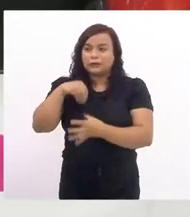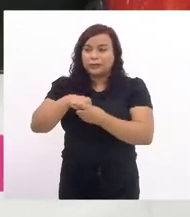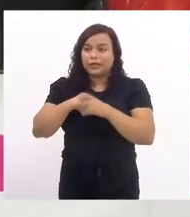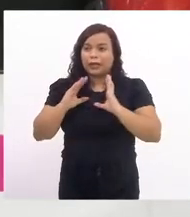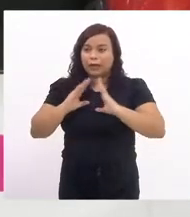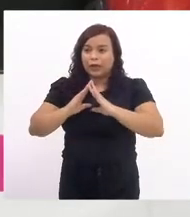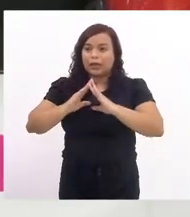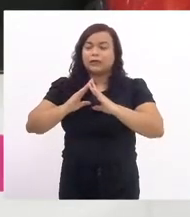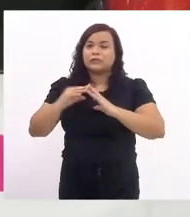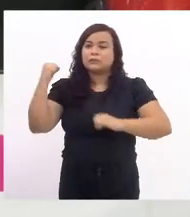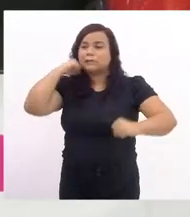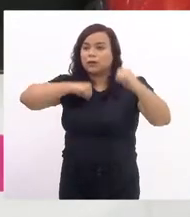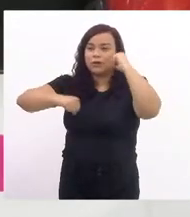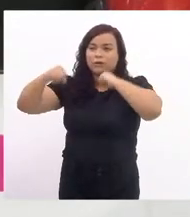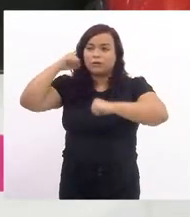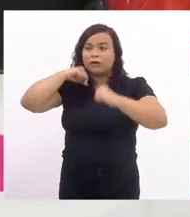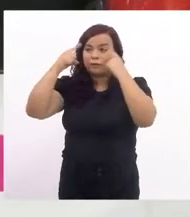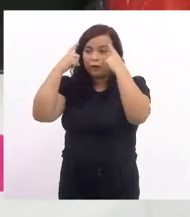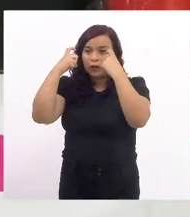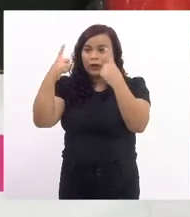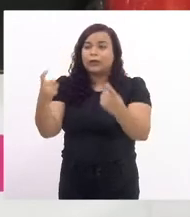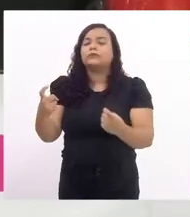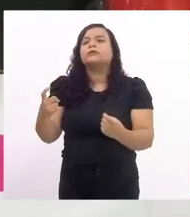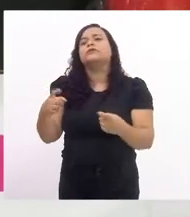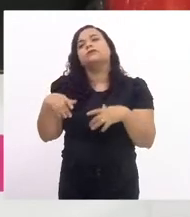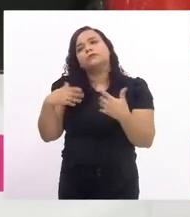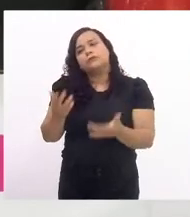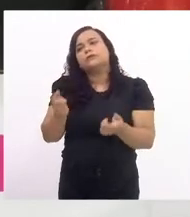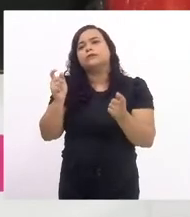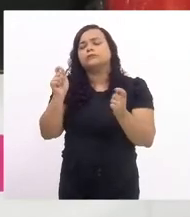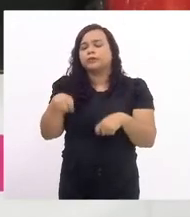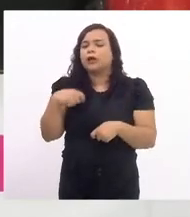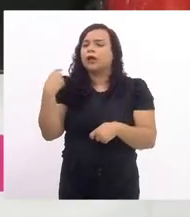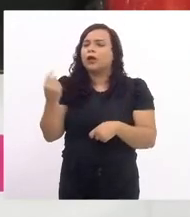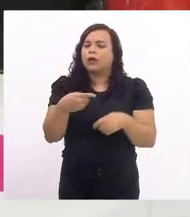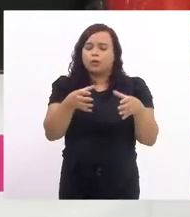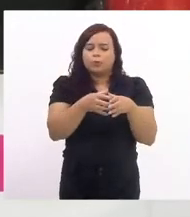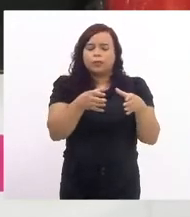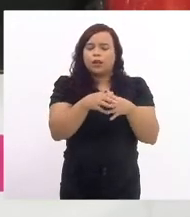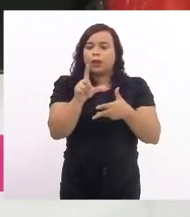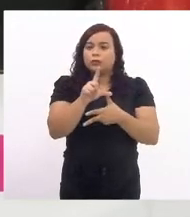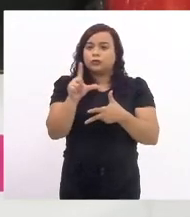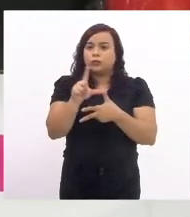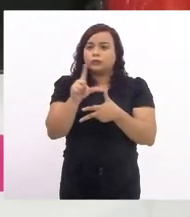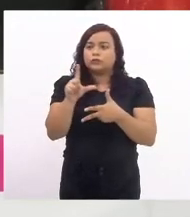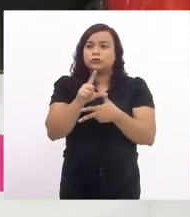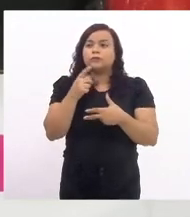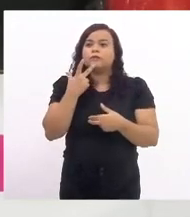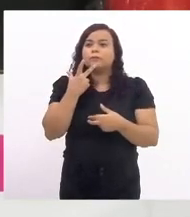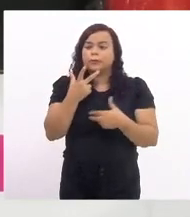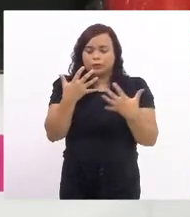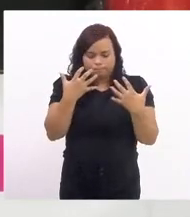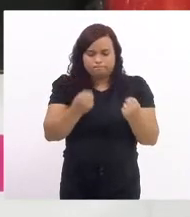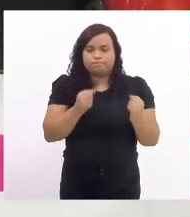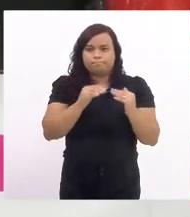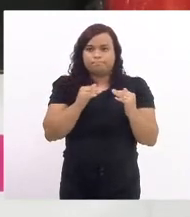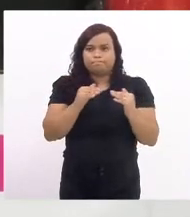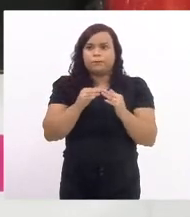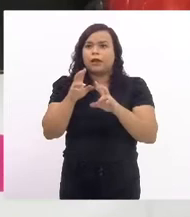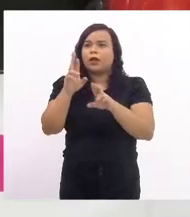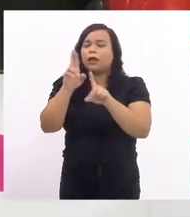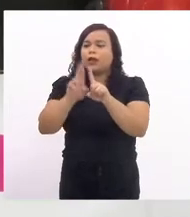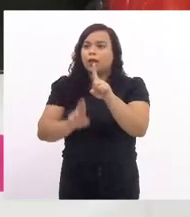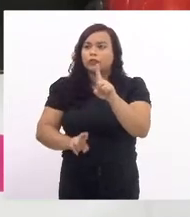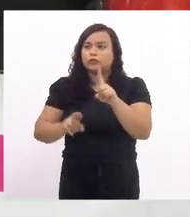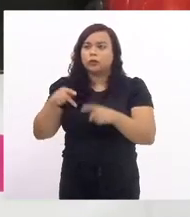Janeiro. Parecer da comissão de indicação legislativa favorável, relator deputado Alexandre Kinoploch, em discussão,